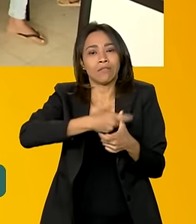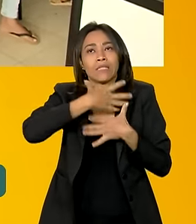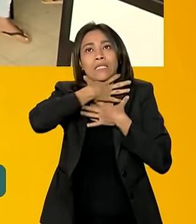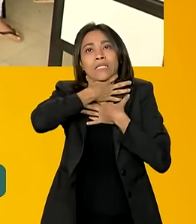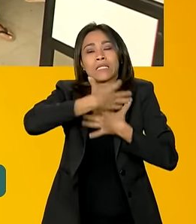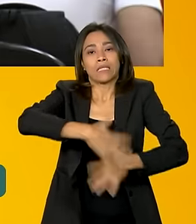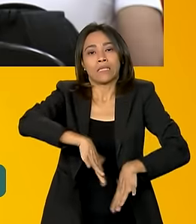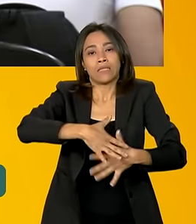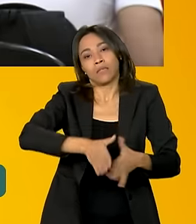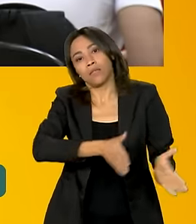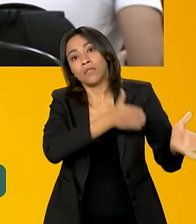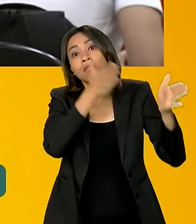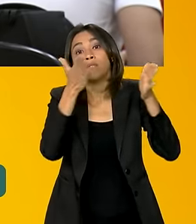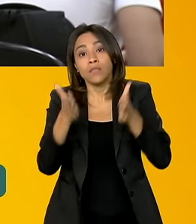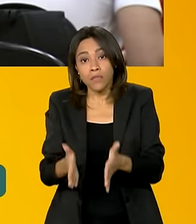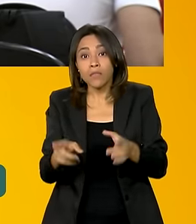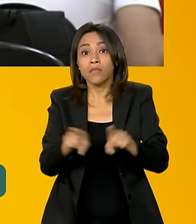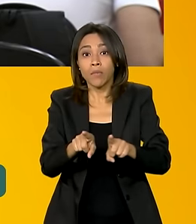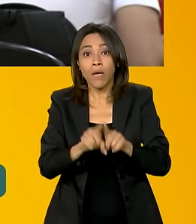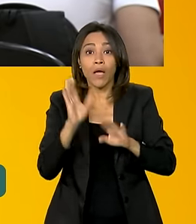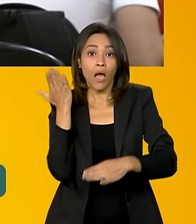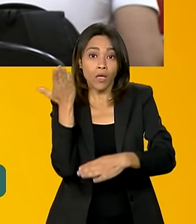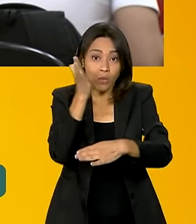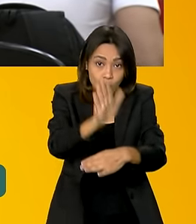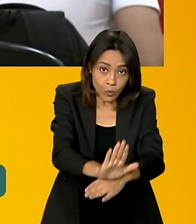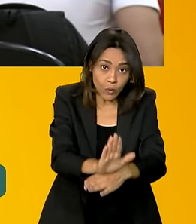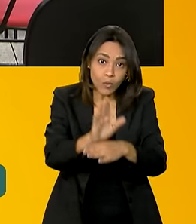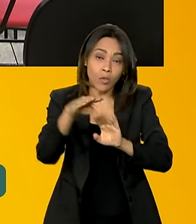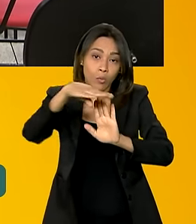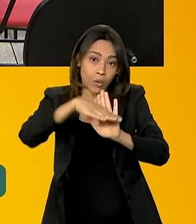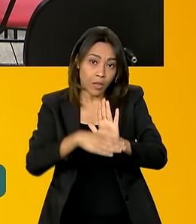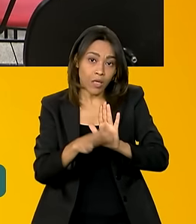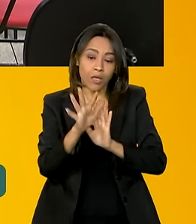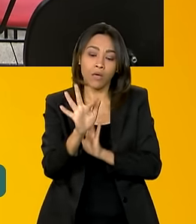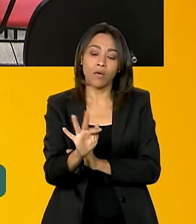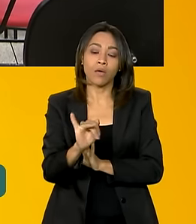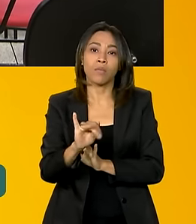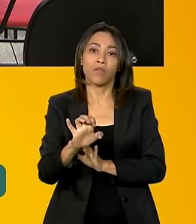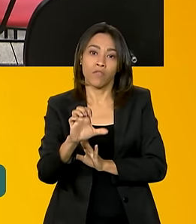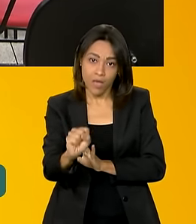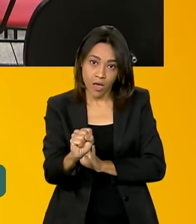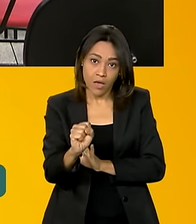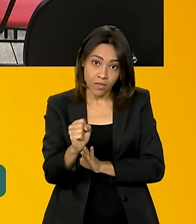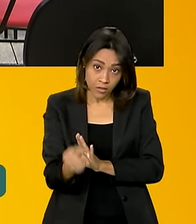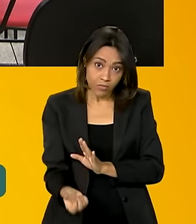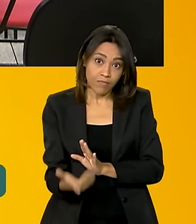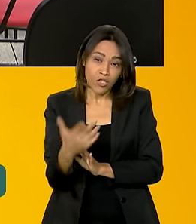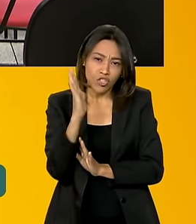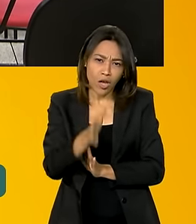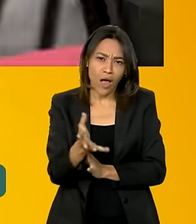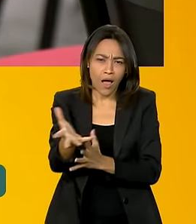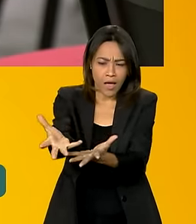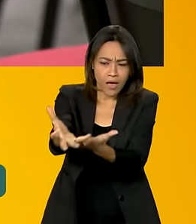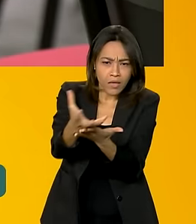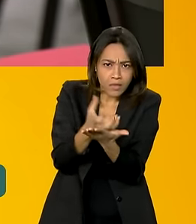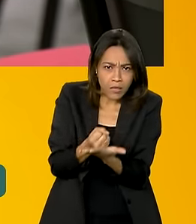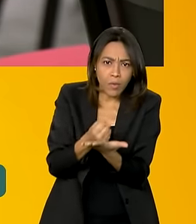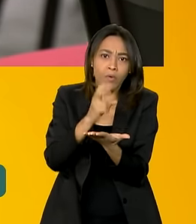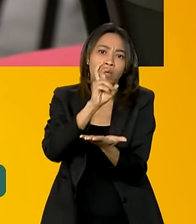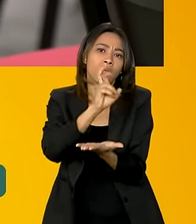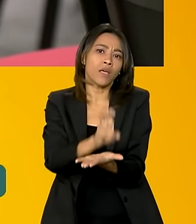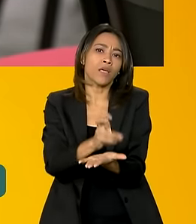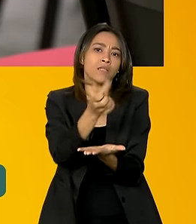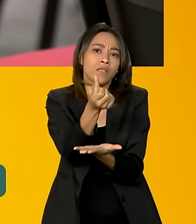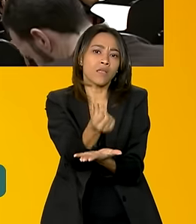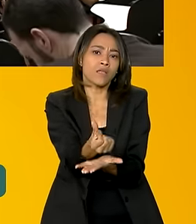também ajuda, torna o Fies mais sustentável. O Fies já recebeu mais de 560